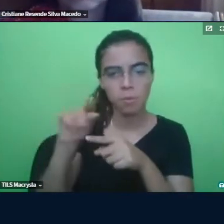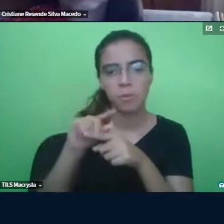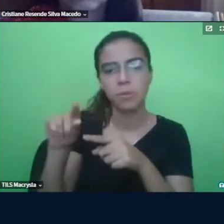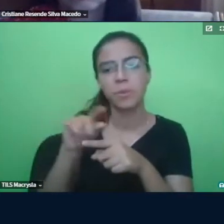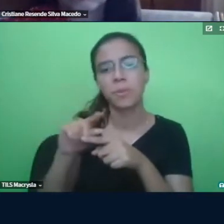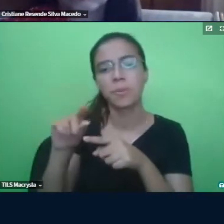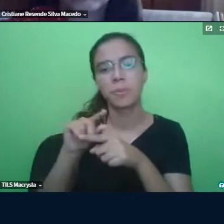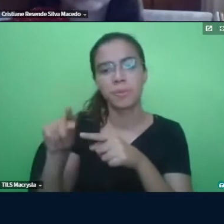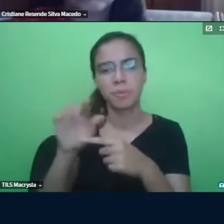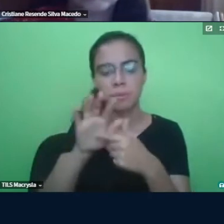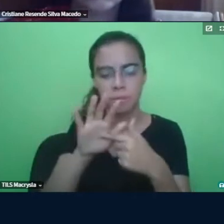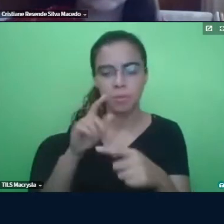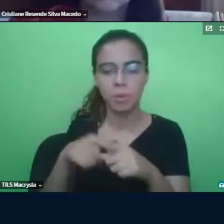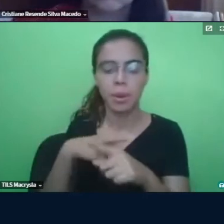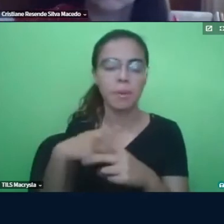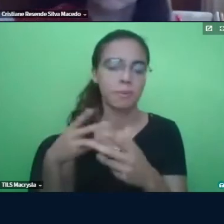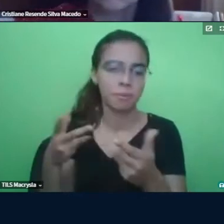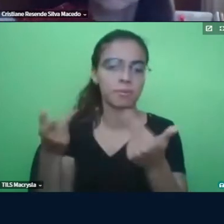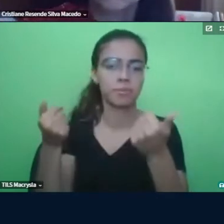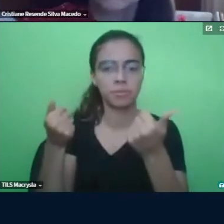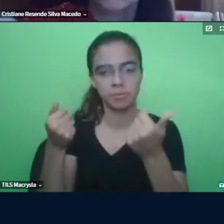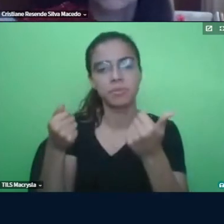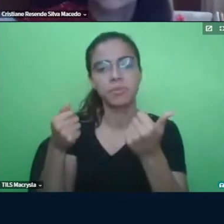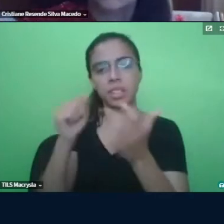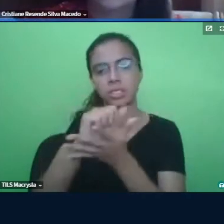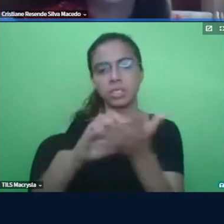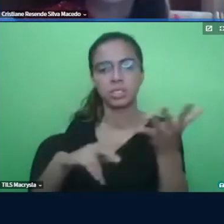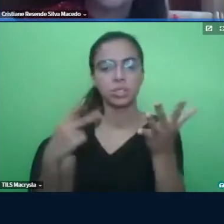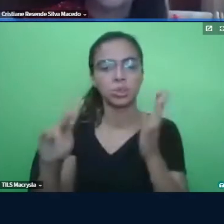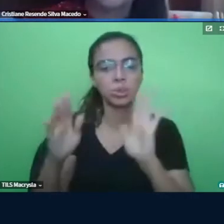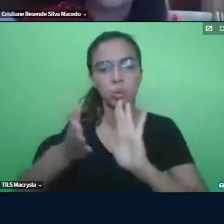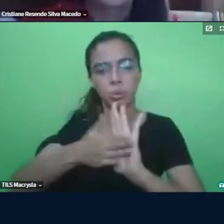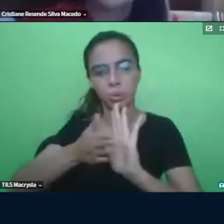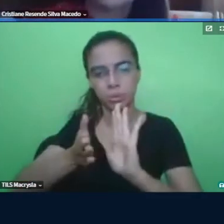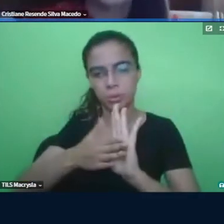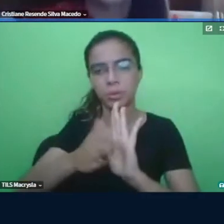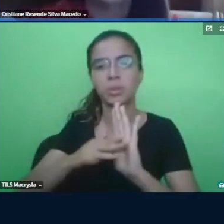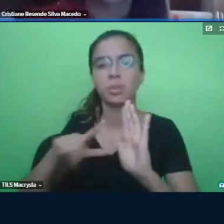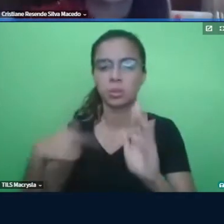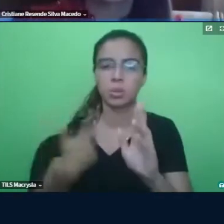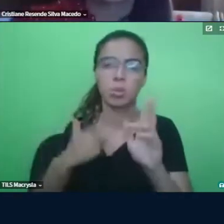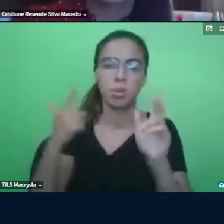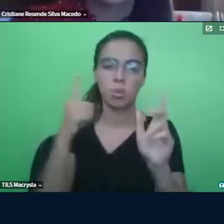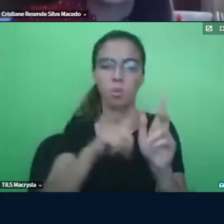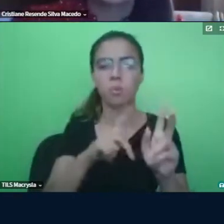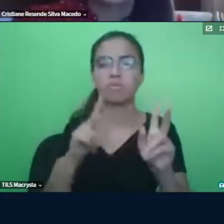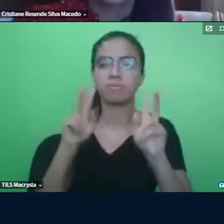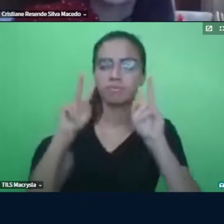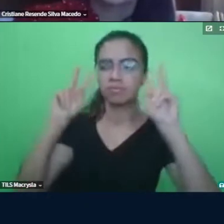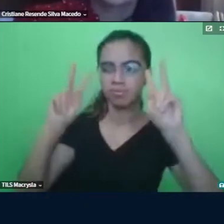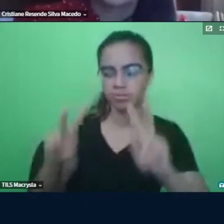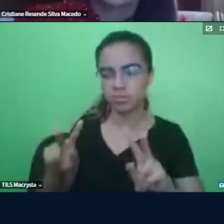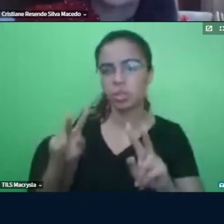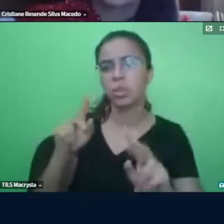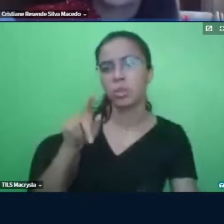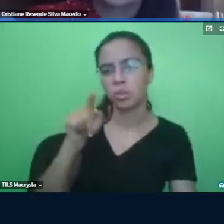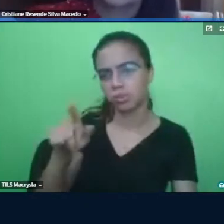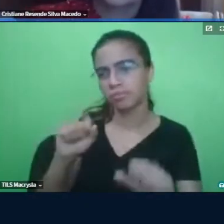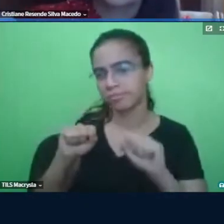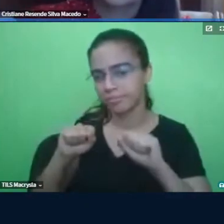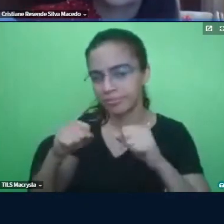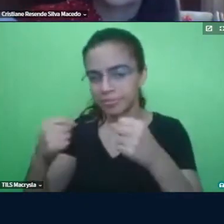atividades que você propõe, a gente consegue visualizar o quanto você se esforçou para